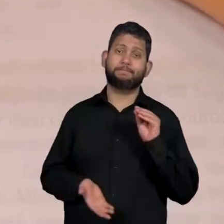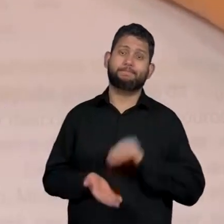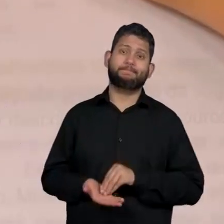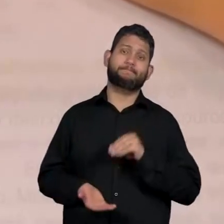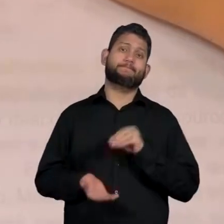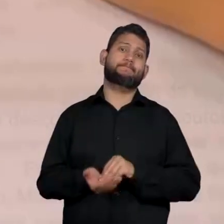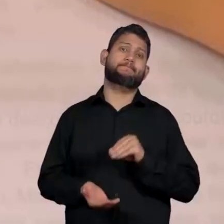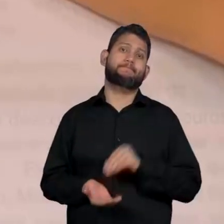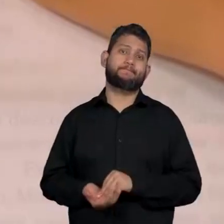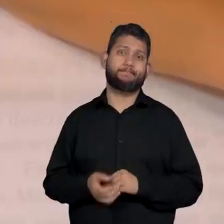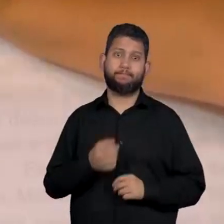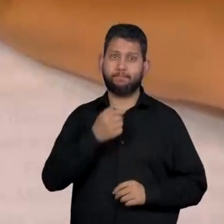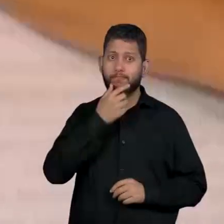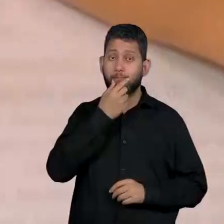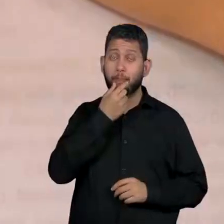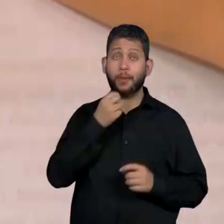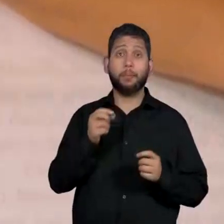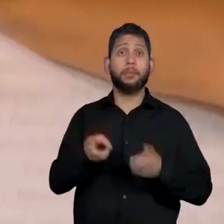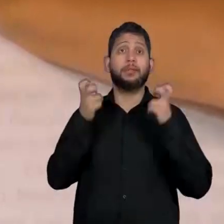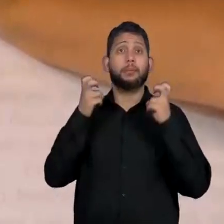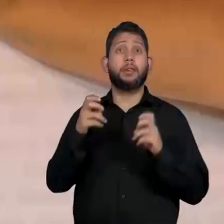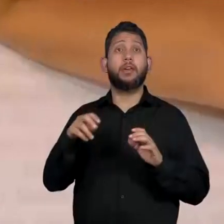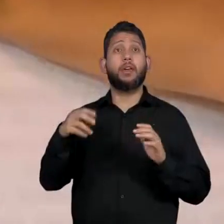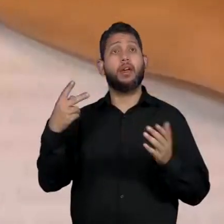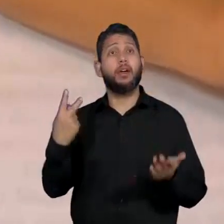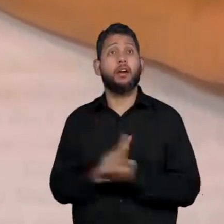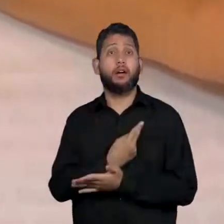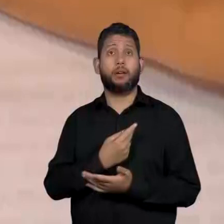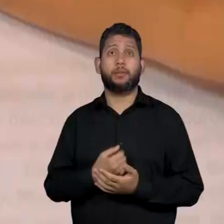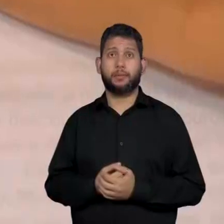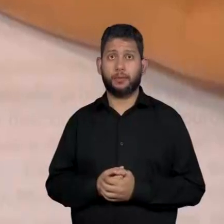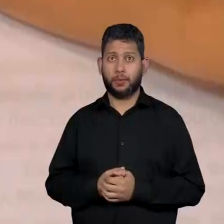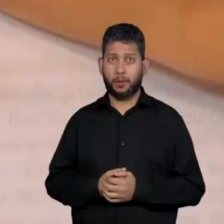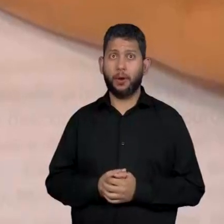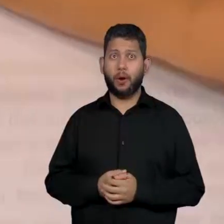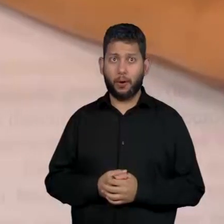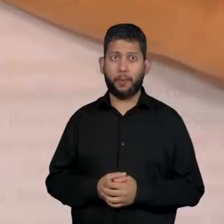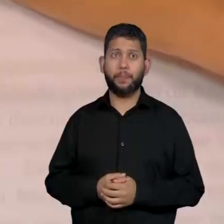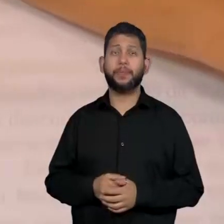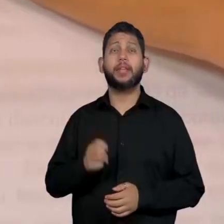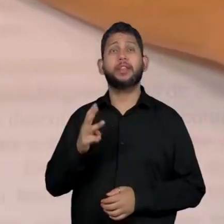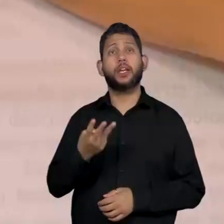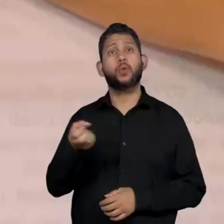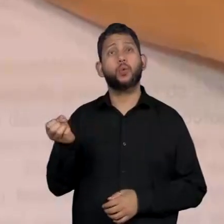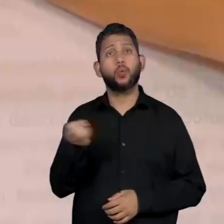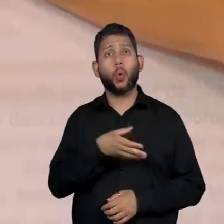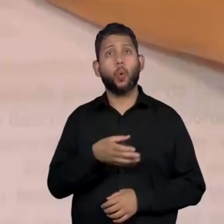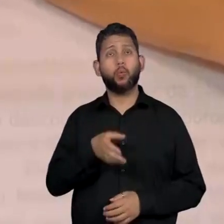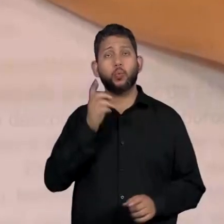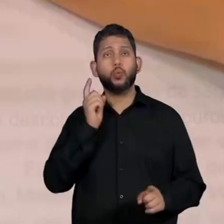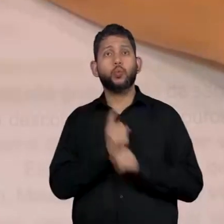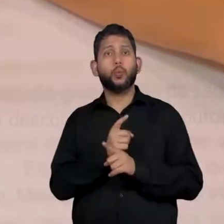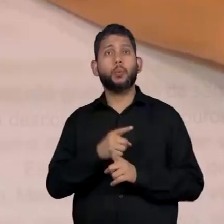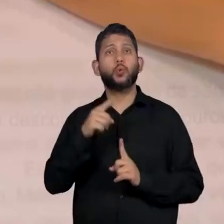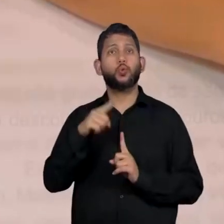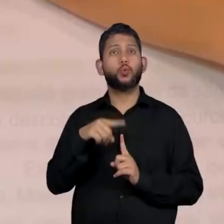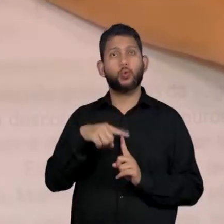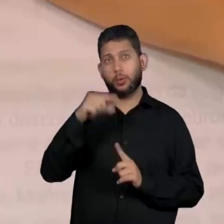peguei uns erros da própria junção do texto. Três novas espécies de besouros